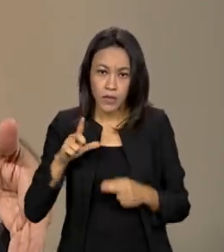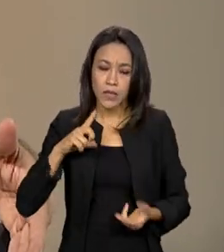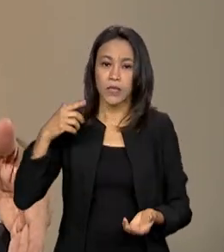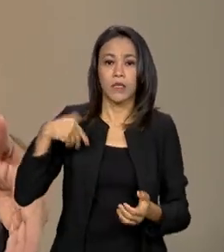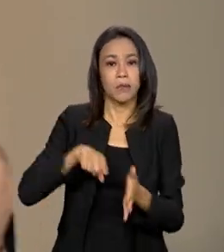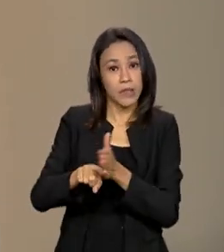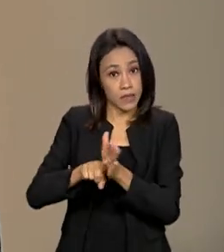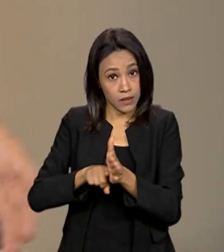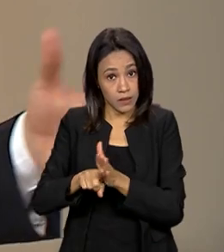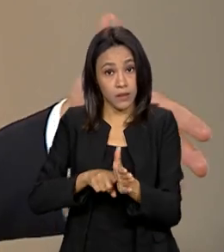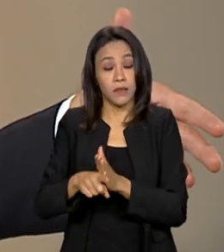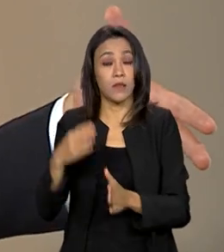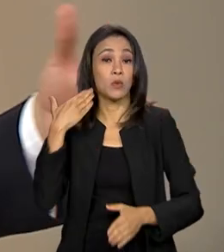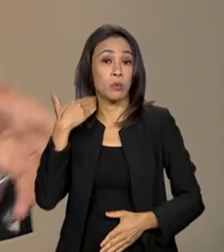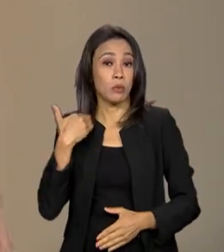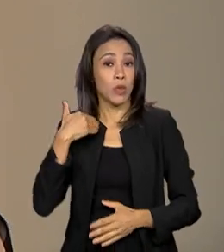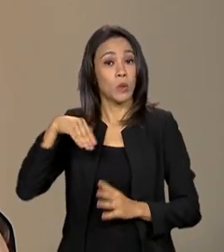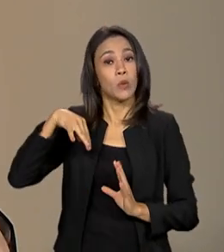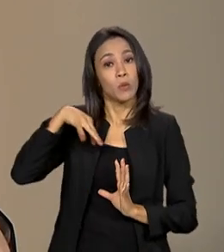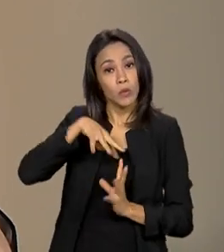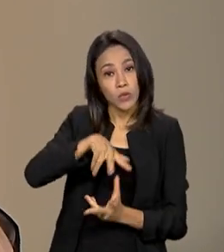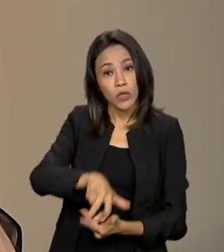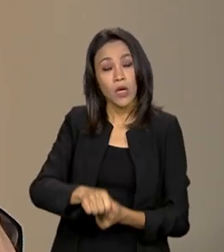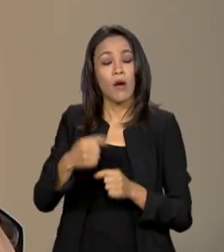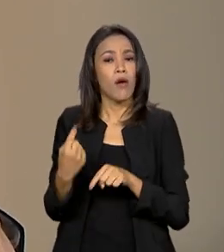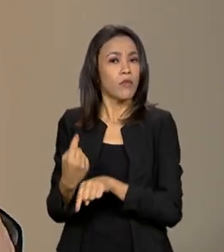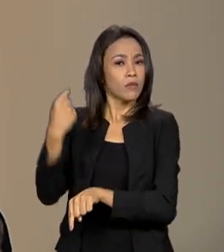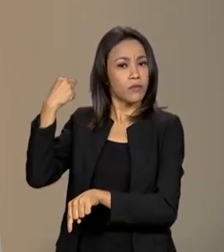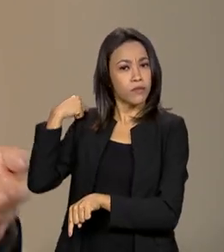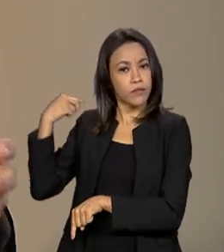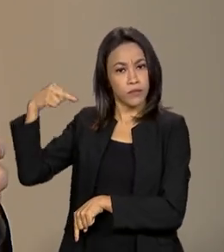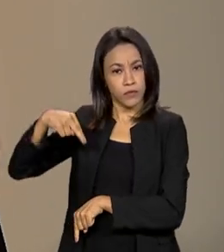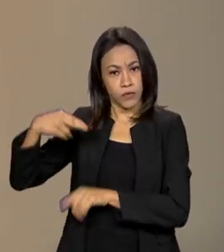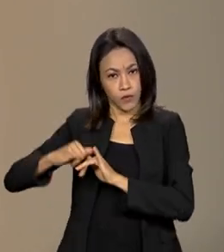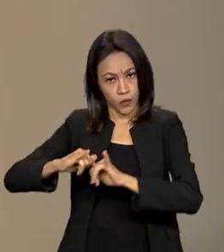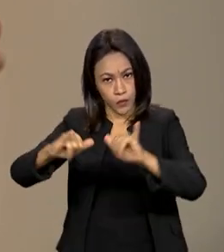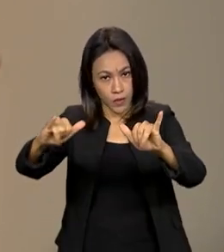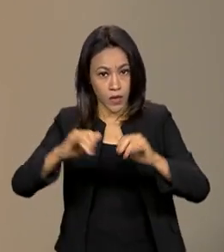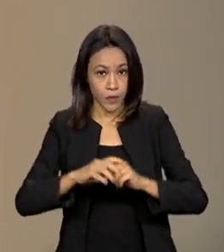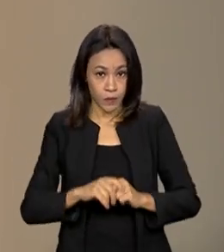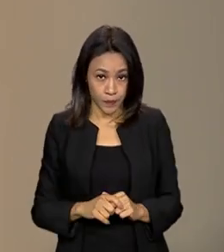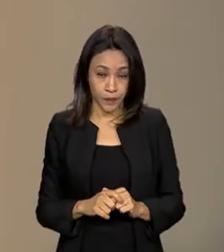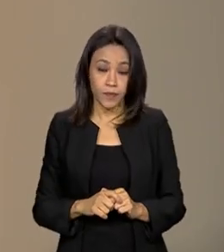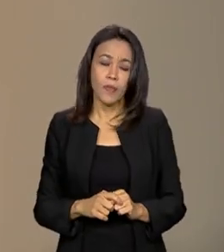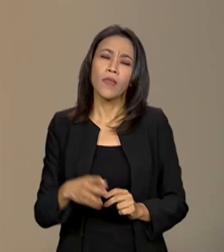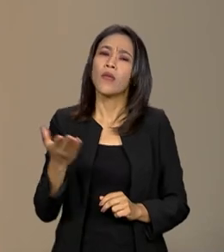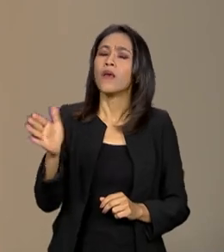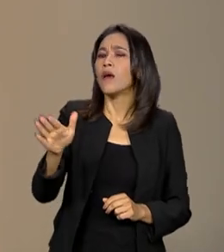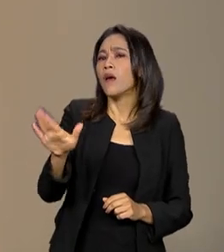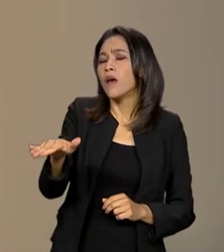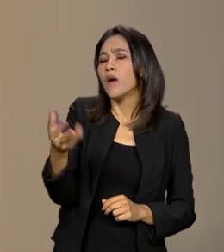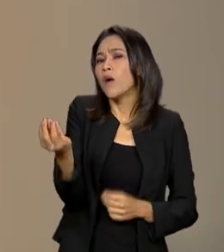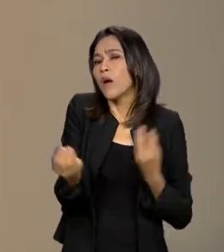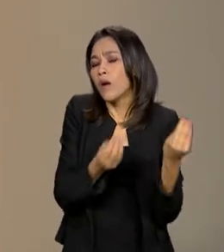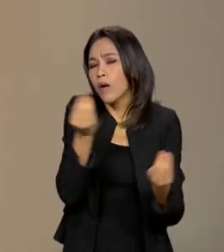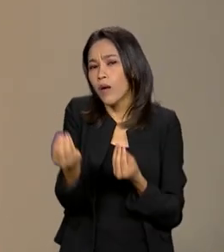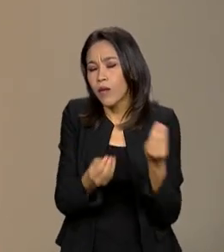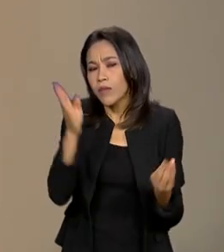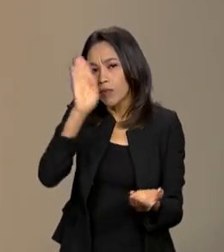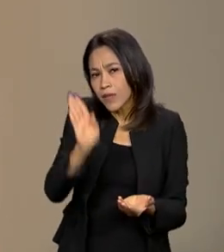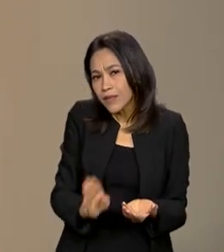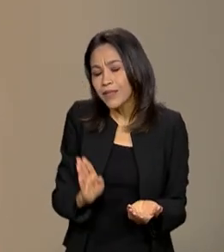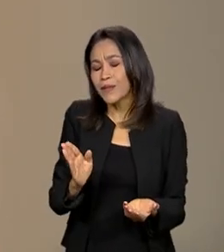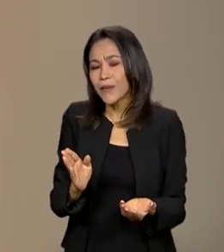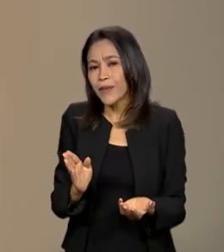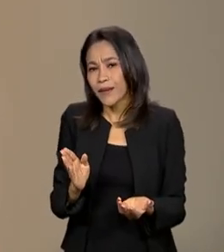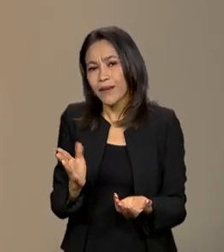divulgado agora em novembro, considerando 198 países. Queria saber do senhor como o Brasil recebeu essa informação de que,